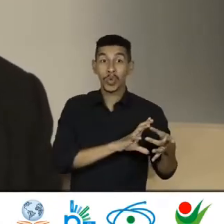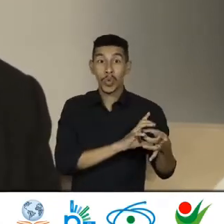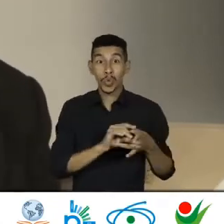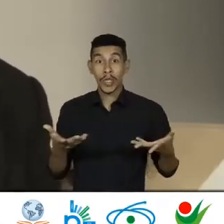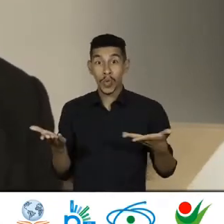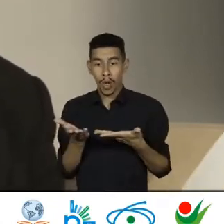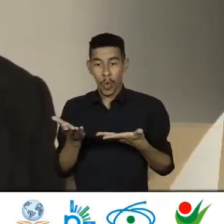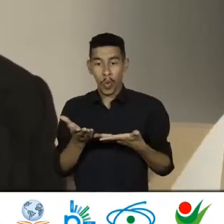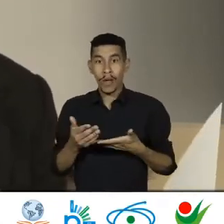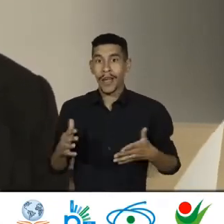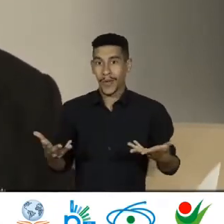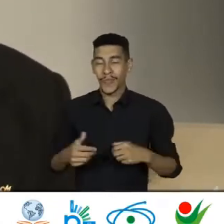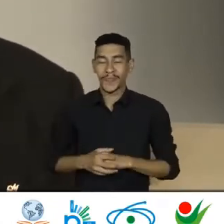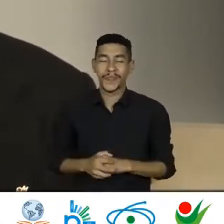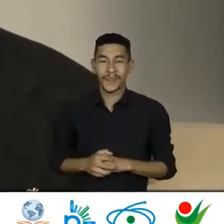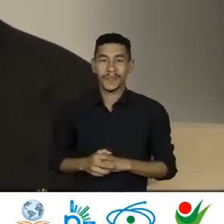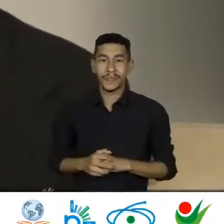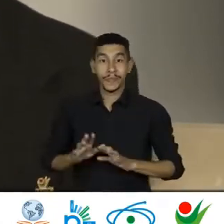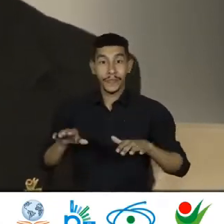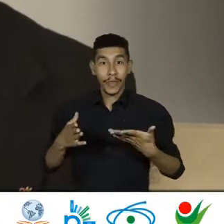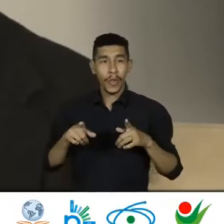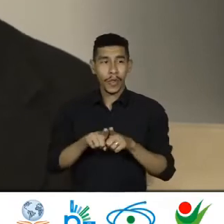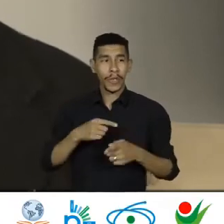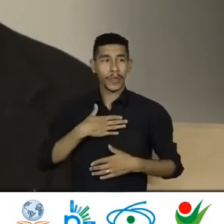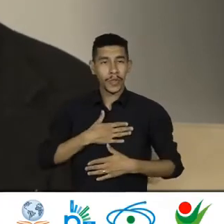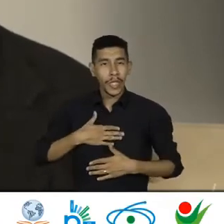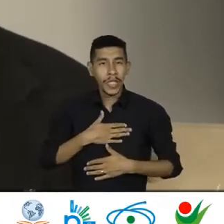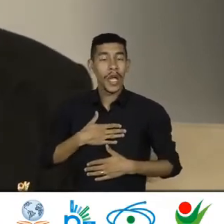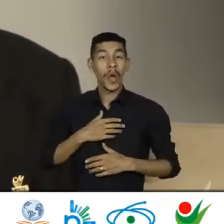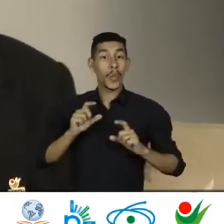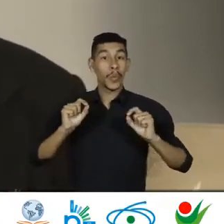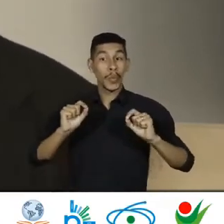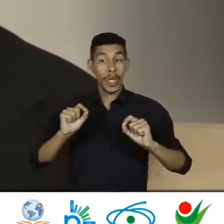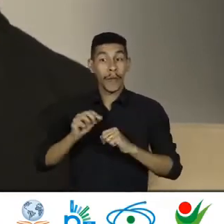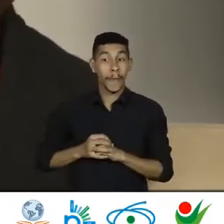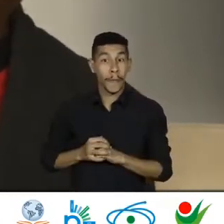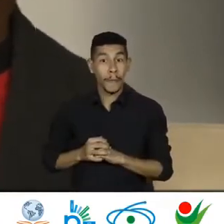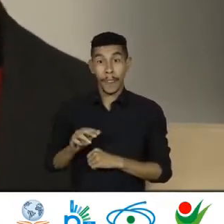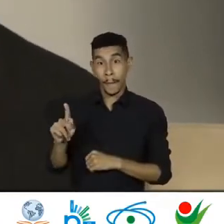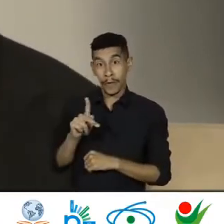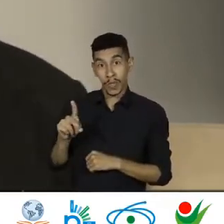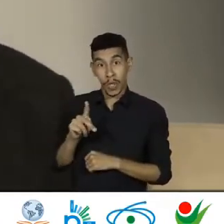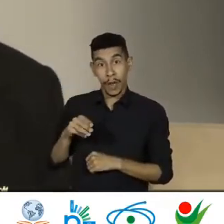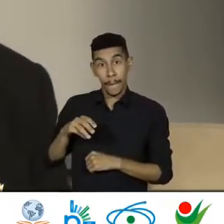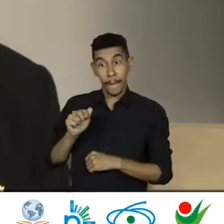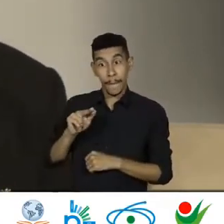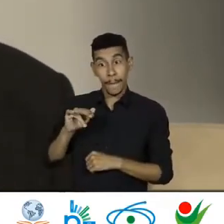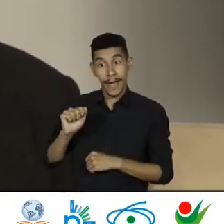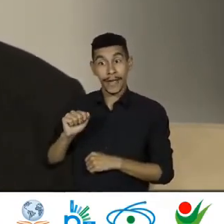Contemporâneo E depois Eu gostaria também De Que a professora Se tem A professora Maria Catarina Tem uma